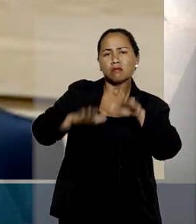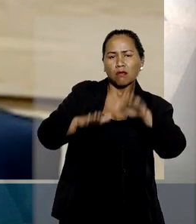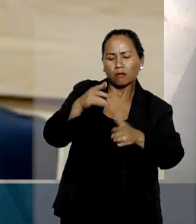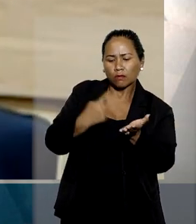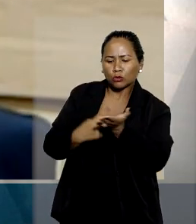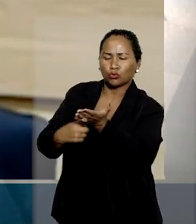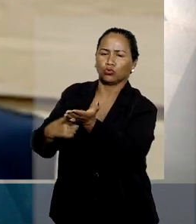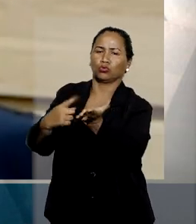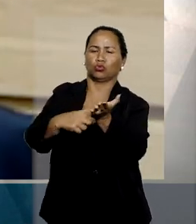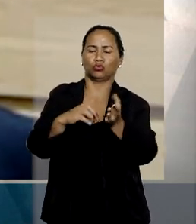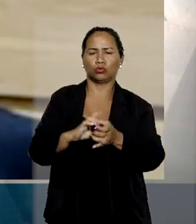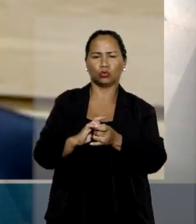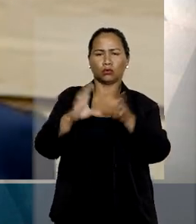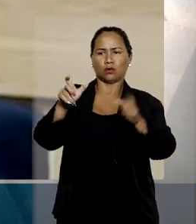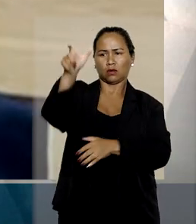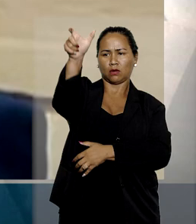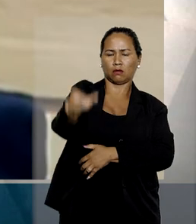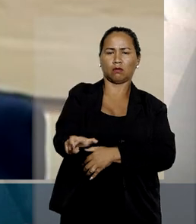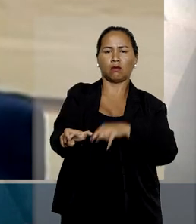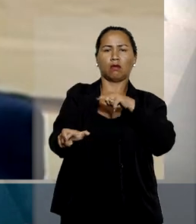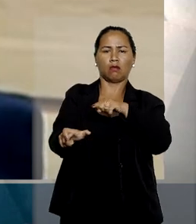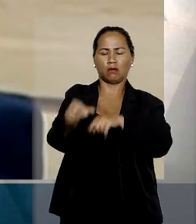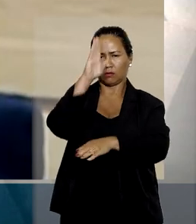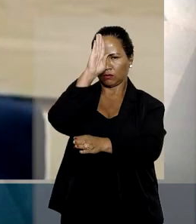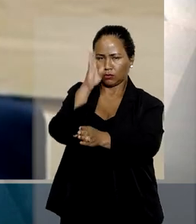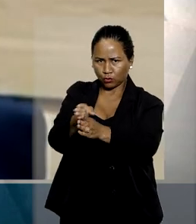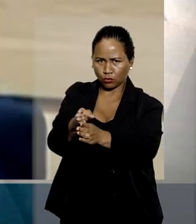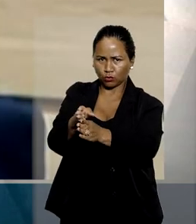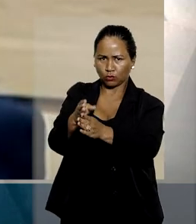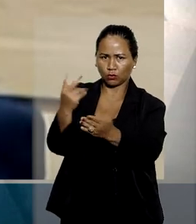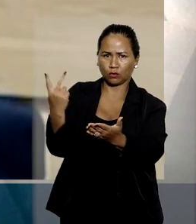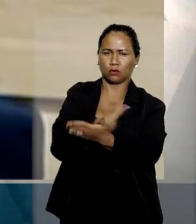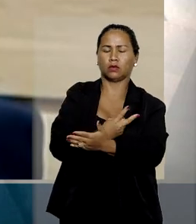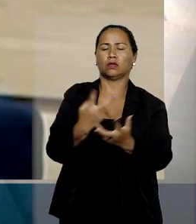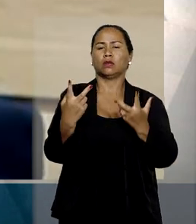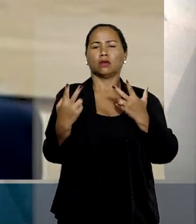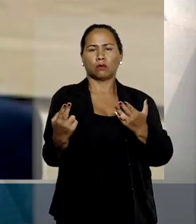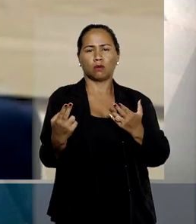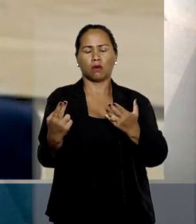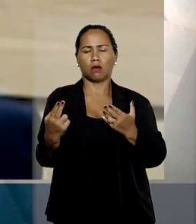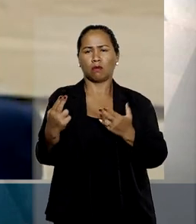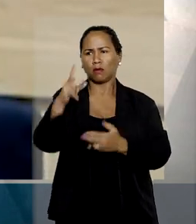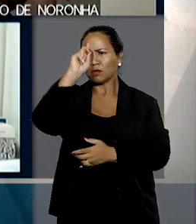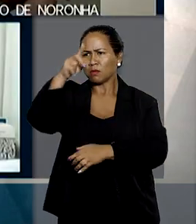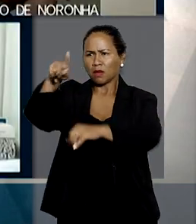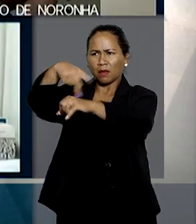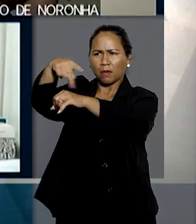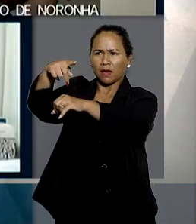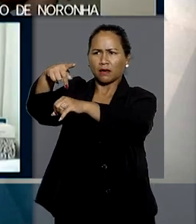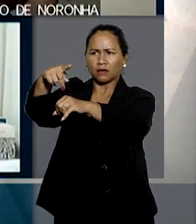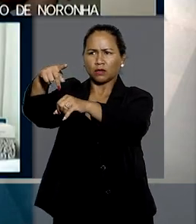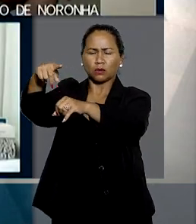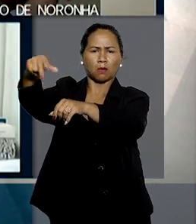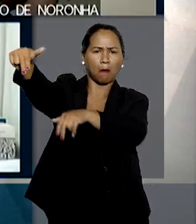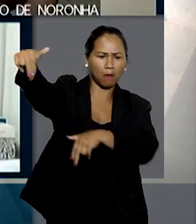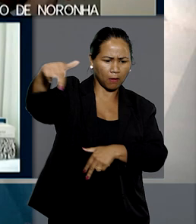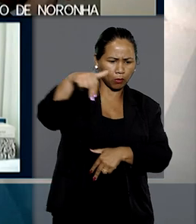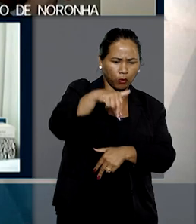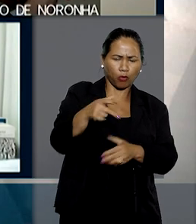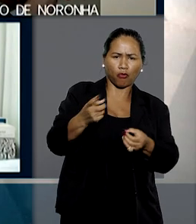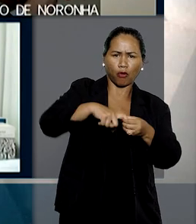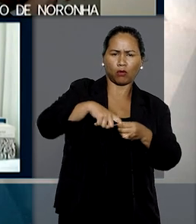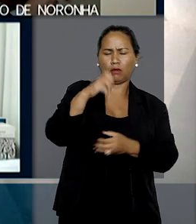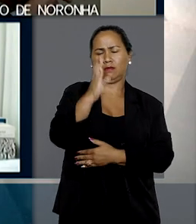cooperações em que a liberdade individual é afetada diretamente, como nos casos de extradição. E citou a